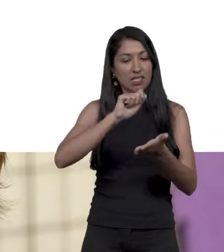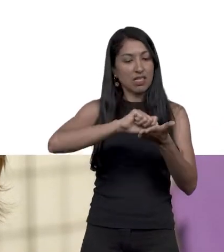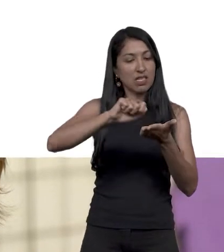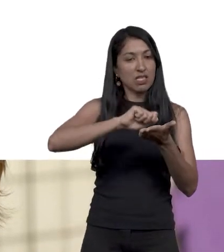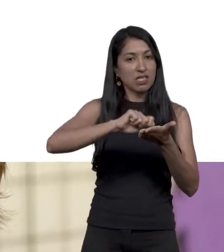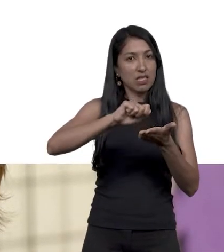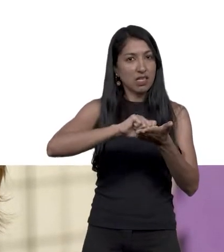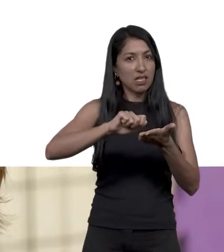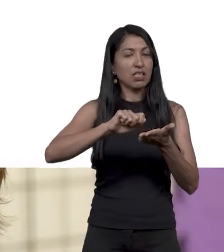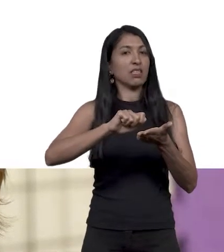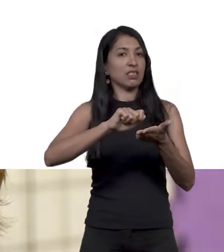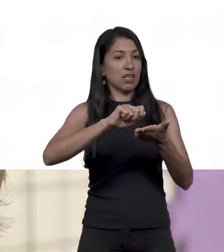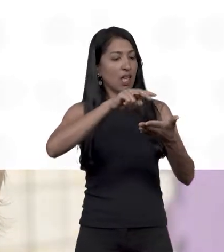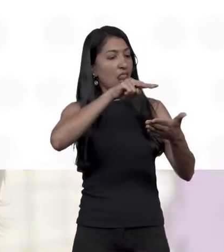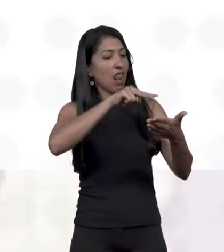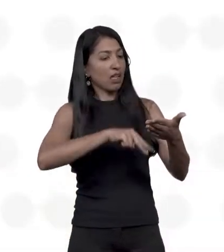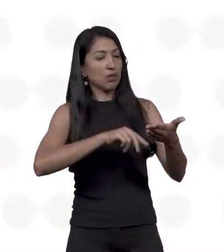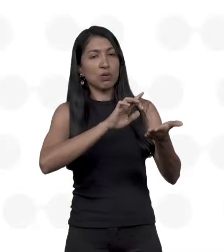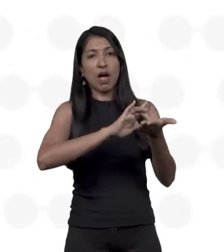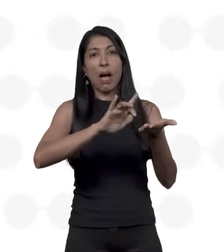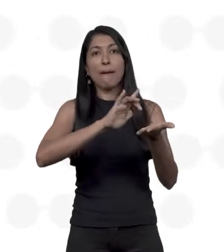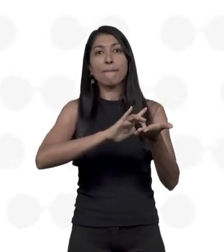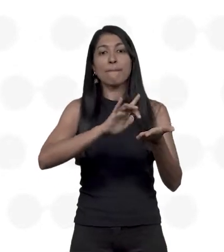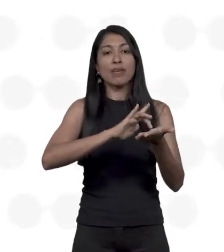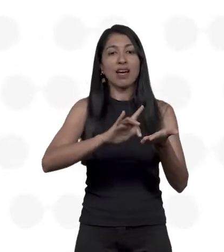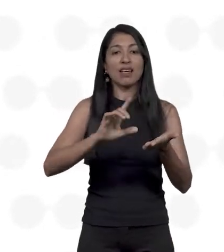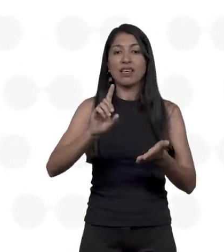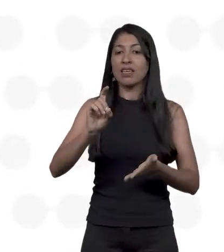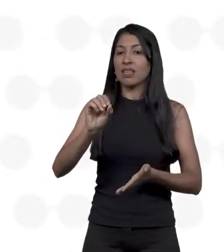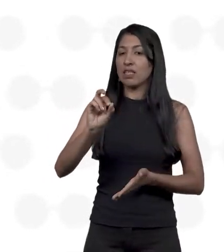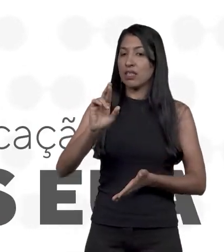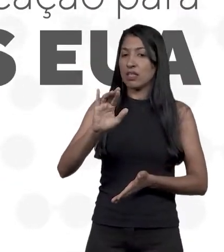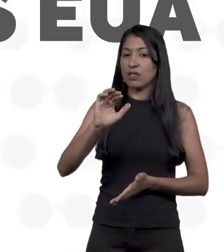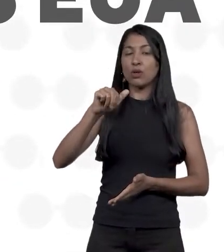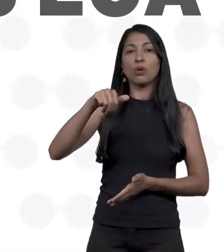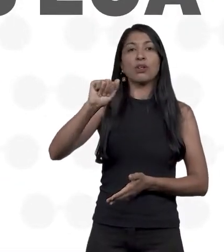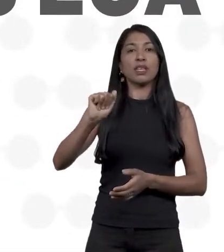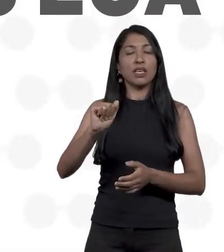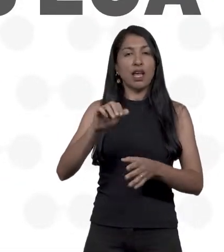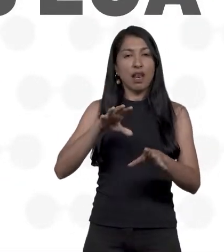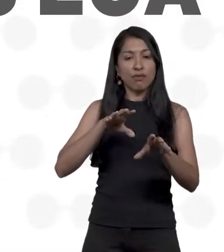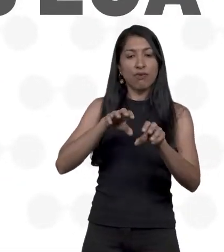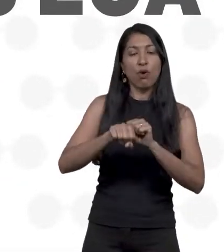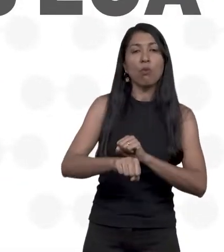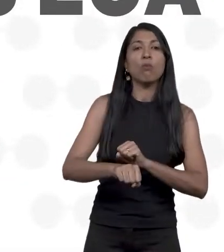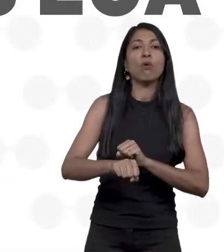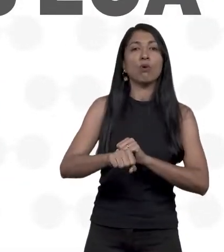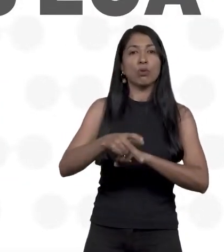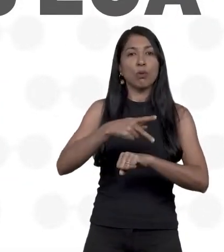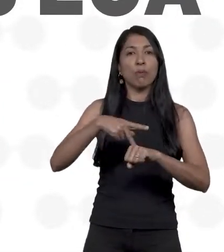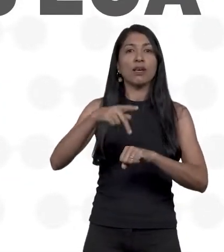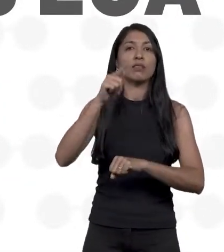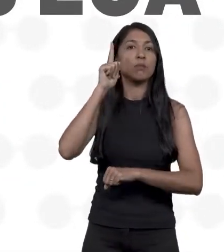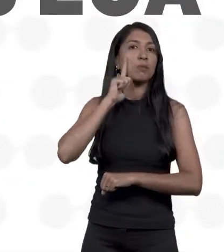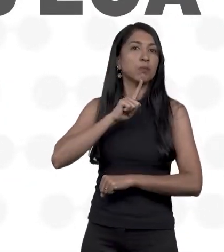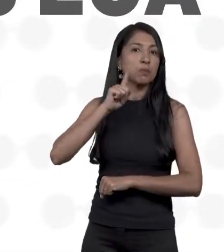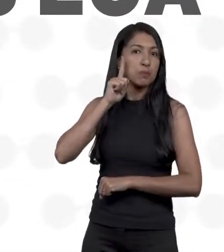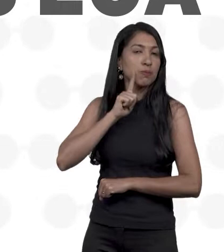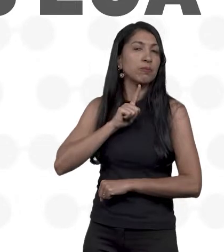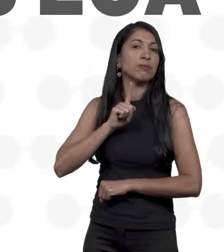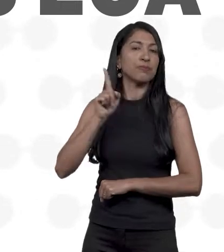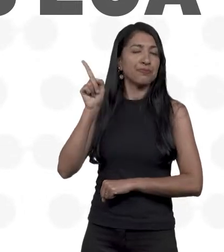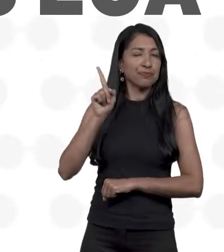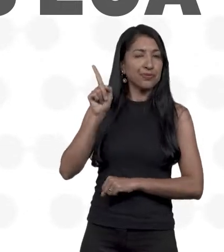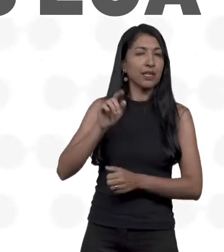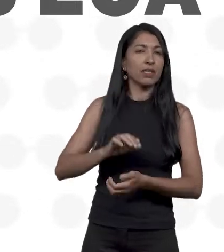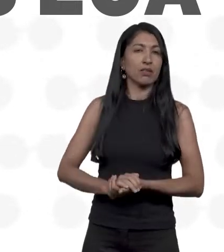escrita e leitura em Braille. Dorina especializou-se em educação para cegos nos Estados